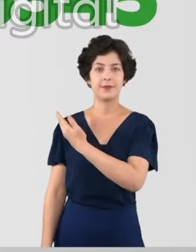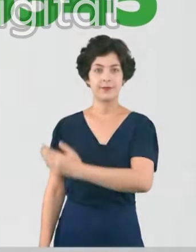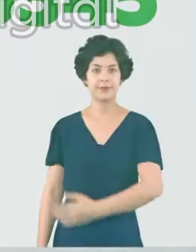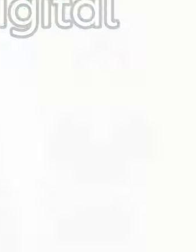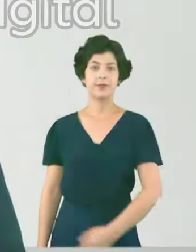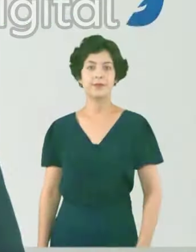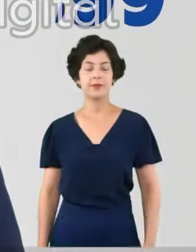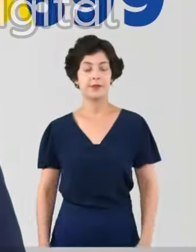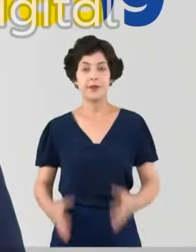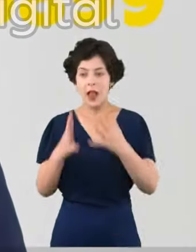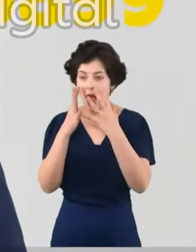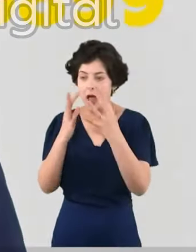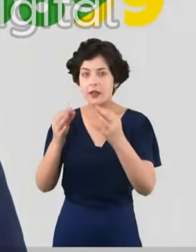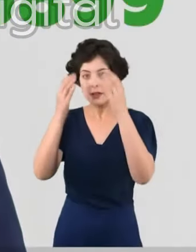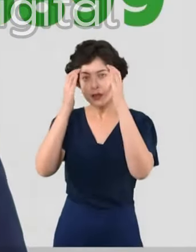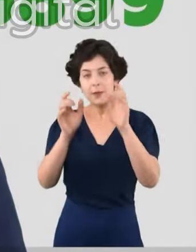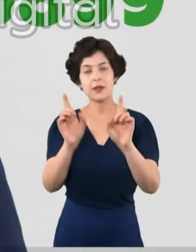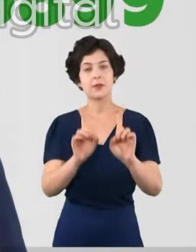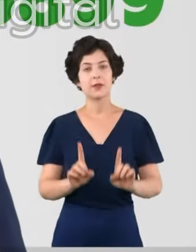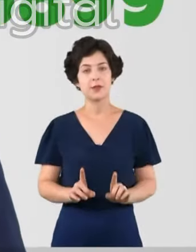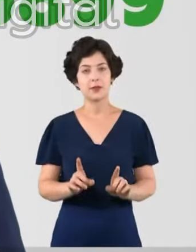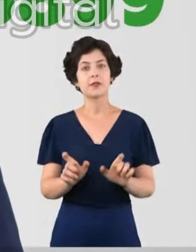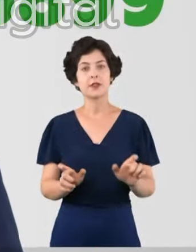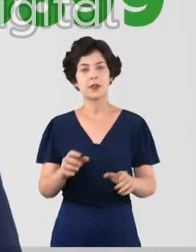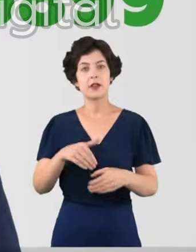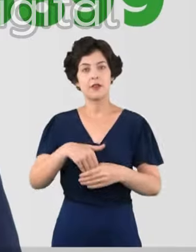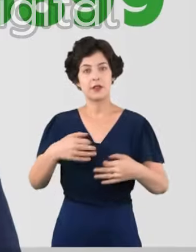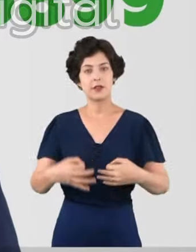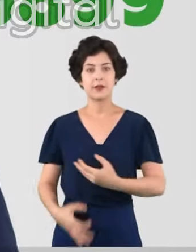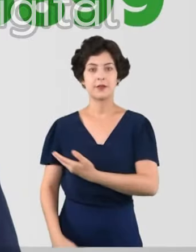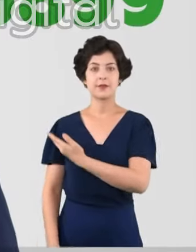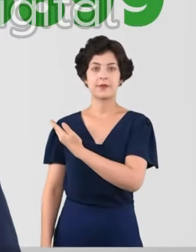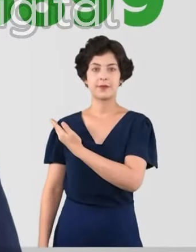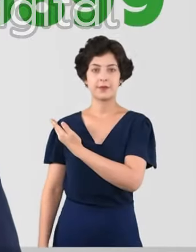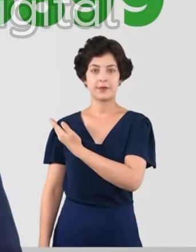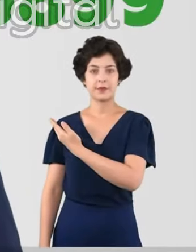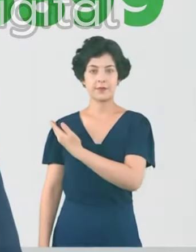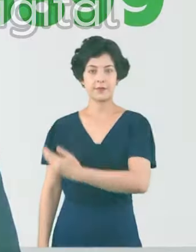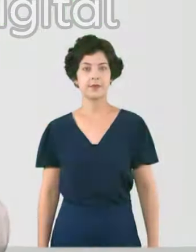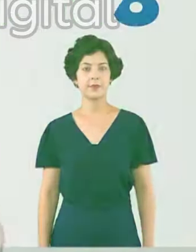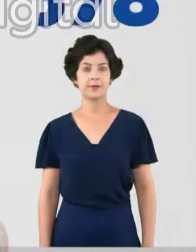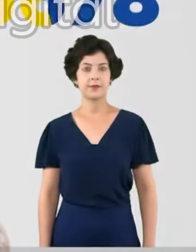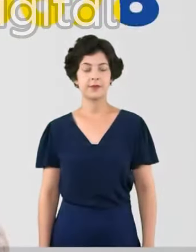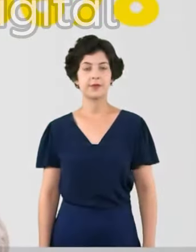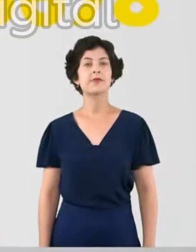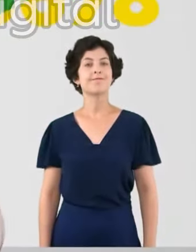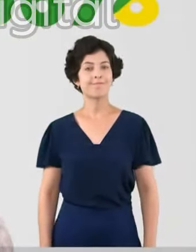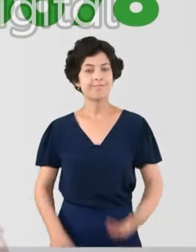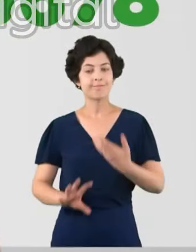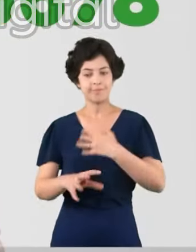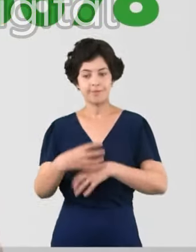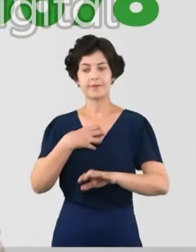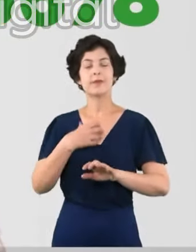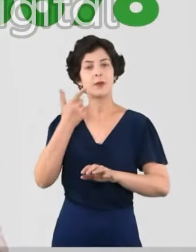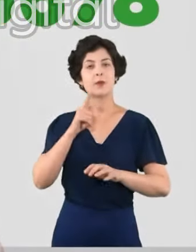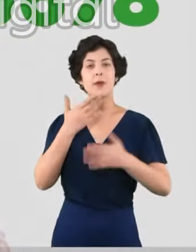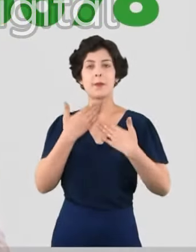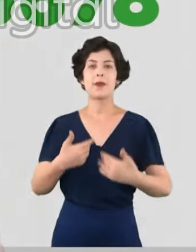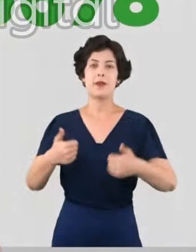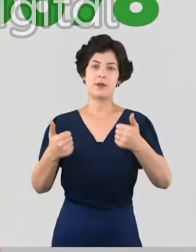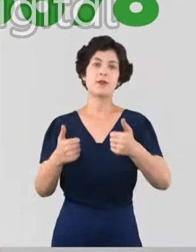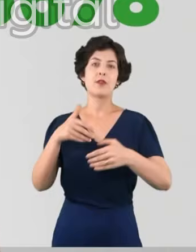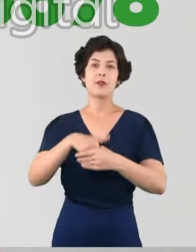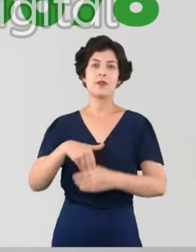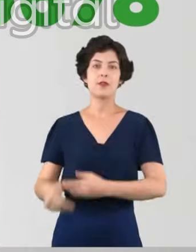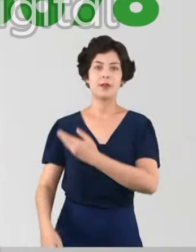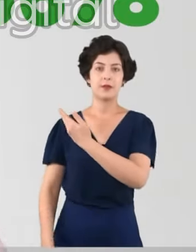-345. Pela atenção e respeito aos PCDs, vote certo. Vote Nova Lima, 25-899. Sentir na pele para fazer melhor. Vote